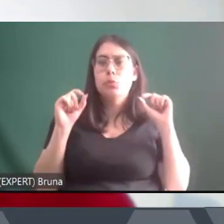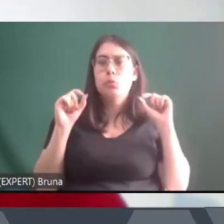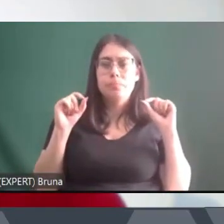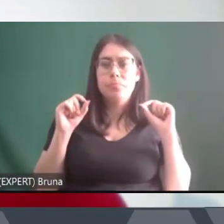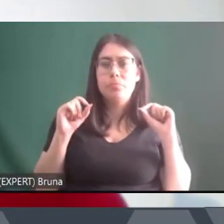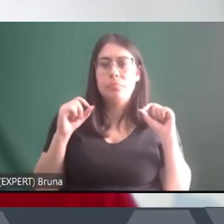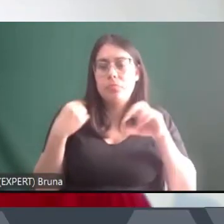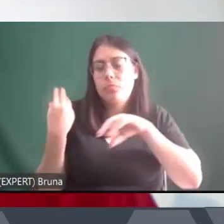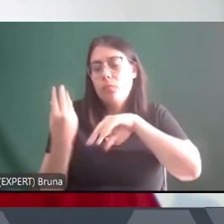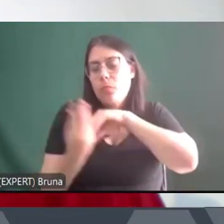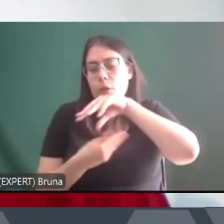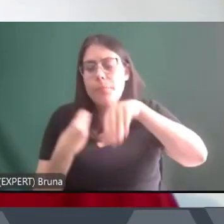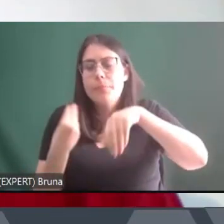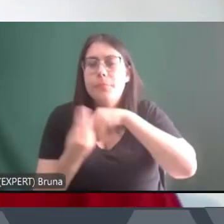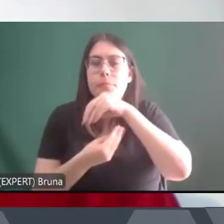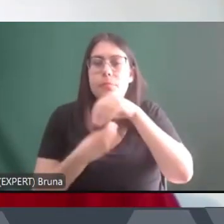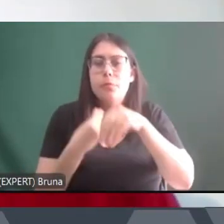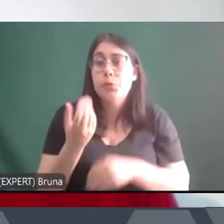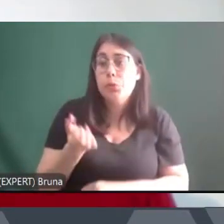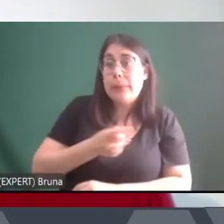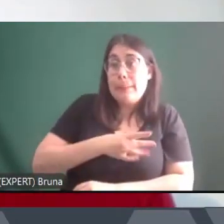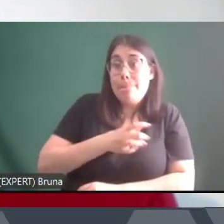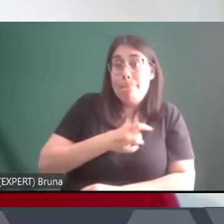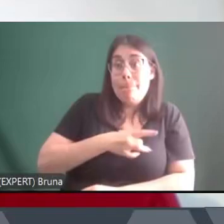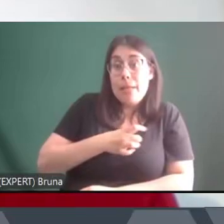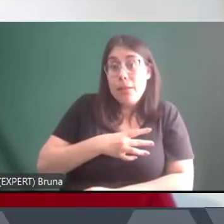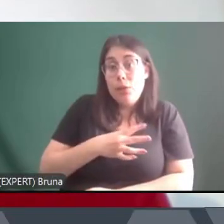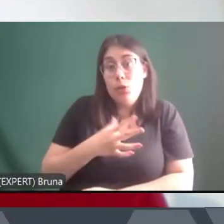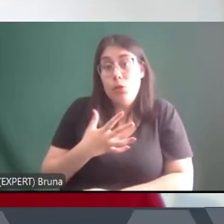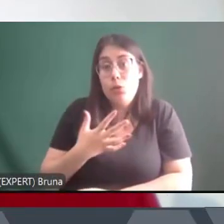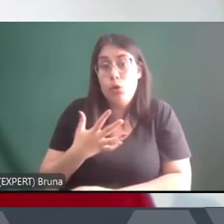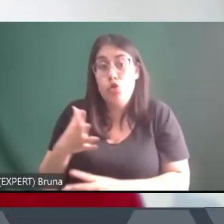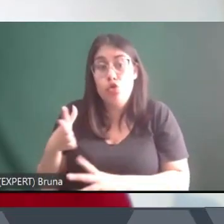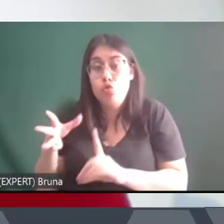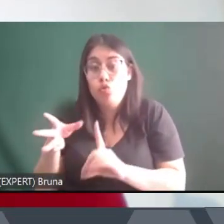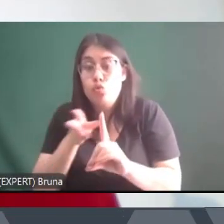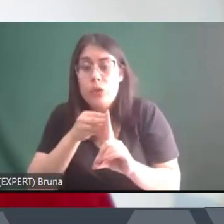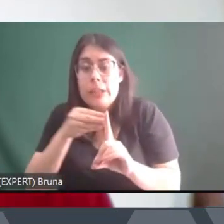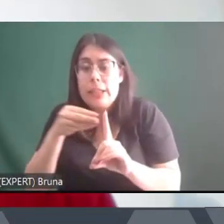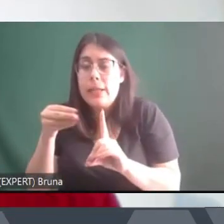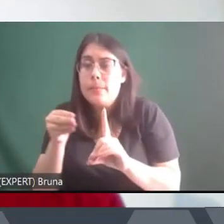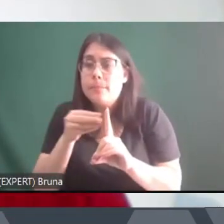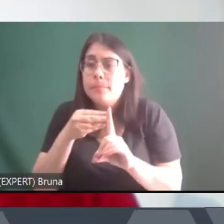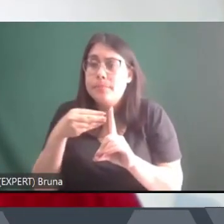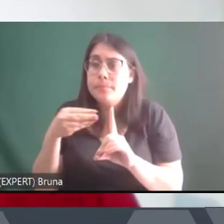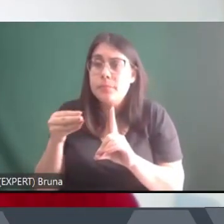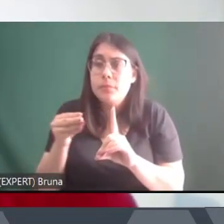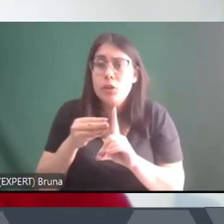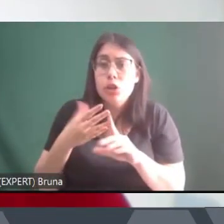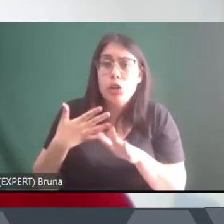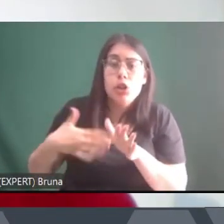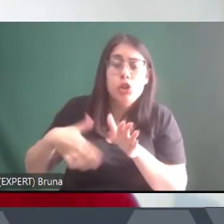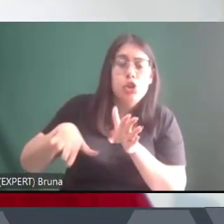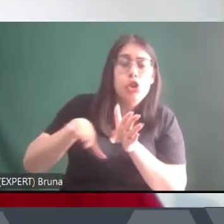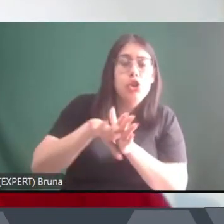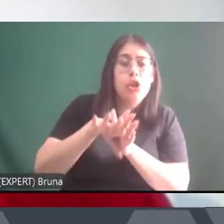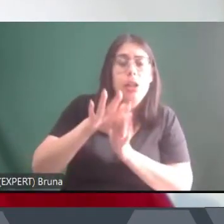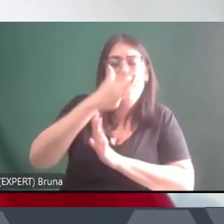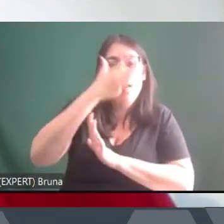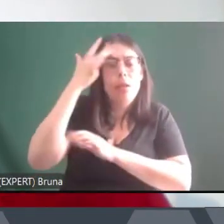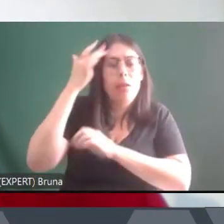mistura de medo e sensação de vulnerabilidade diante da chegada dessas pessoas